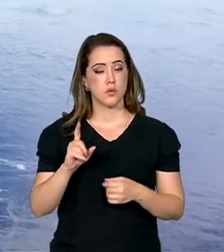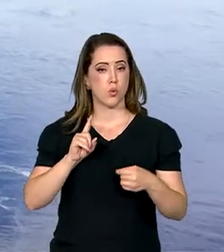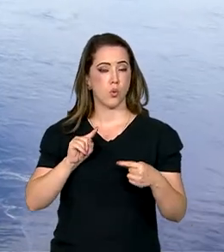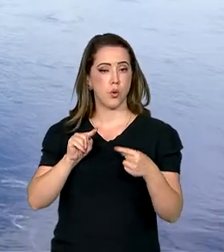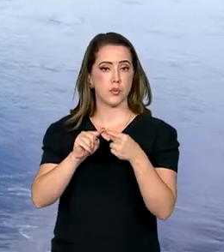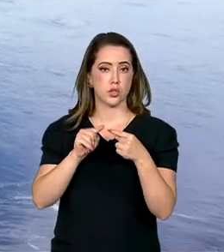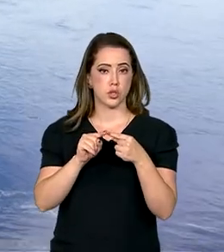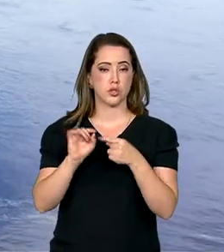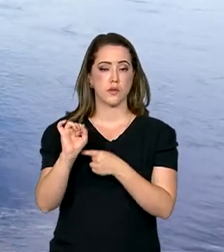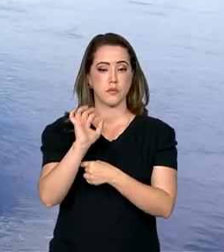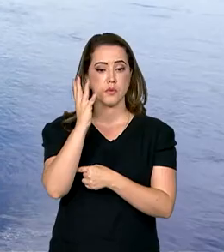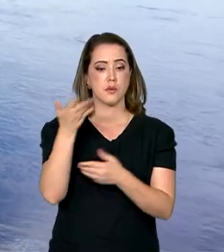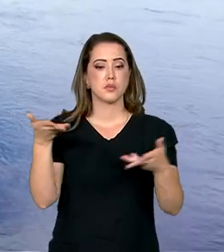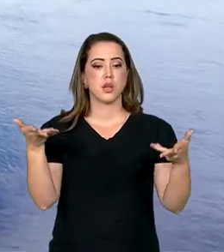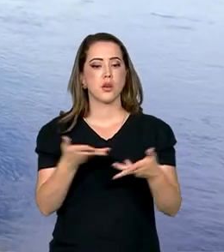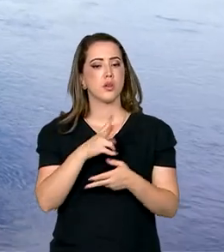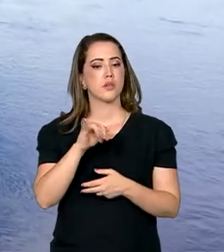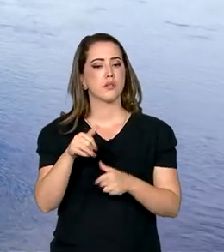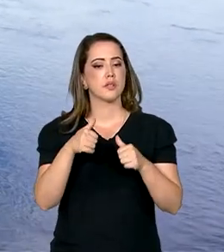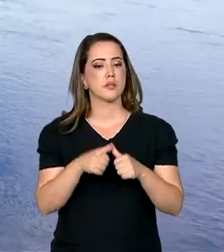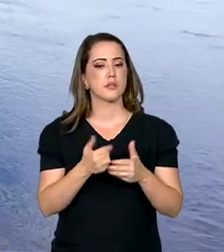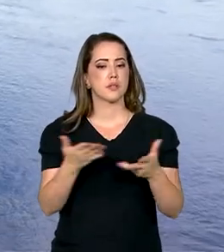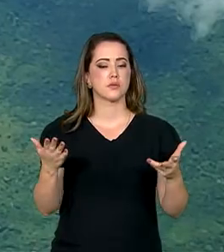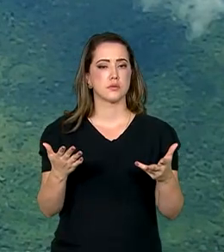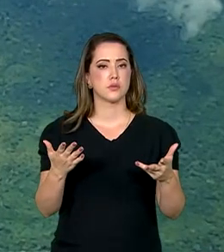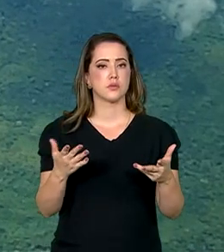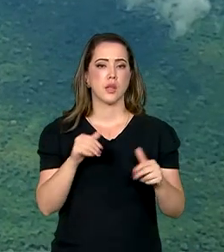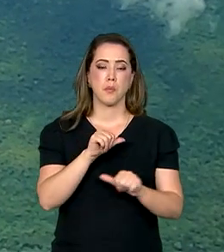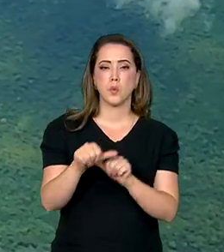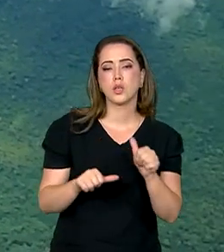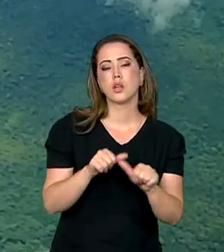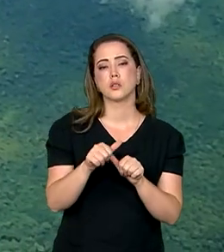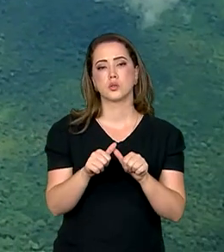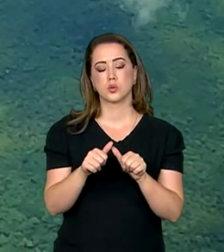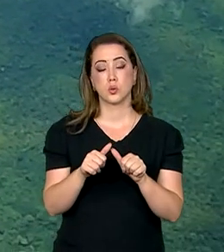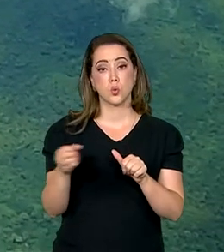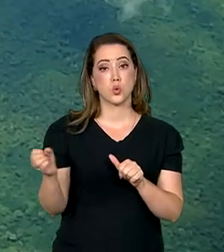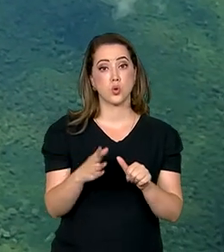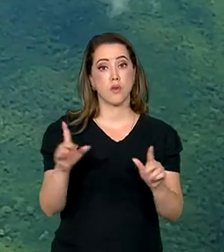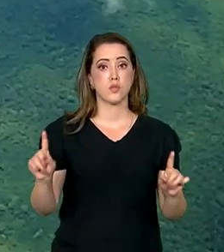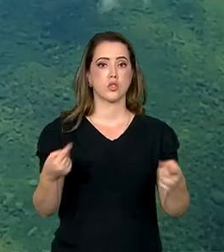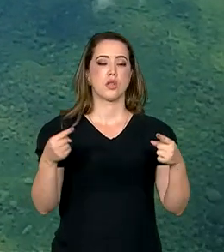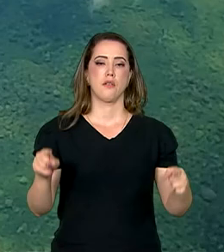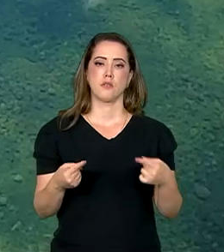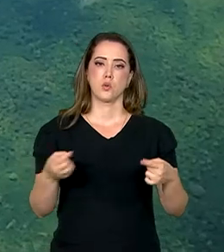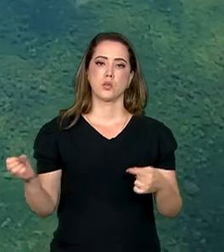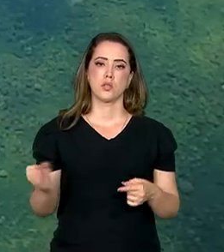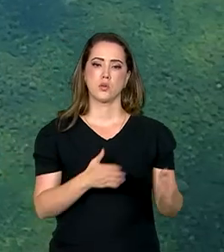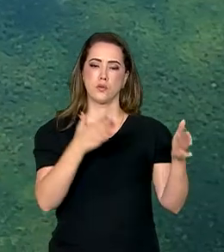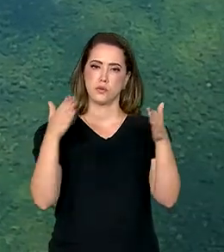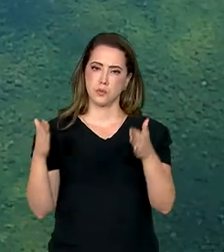para a agenda ambiental agora estarão sendo ressignificados à luz dos novos desafios desse novo